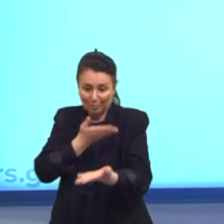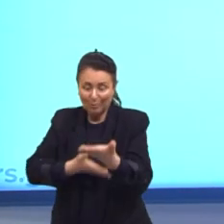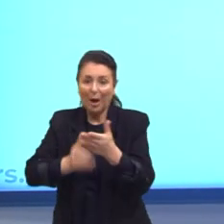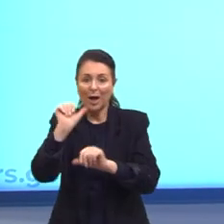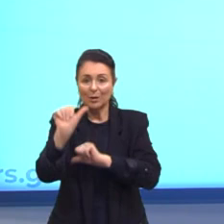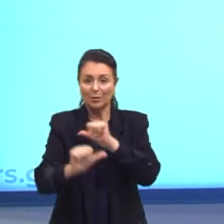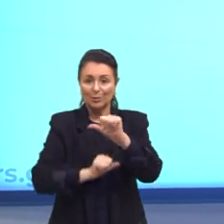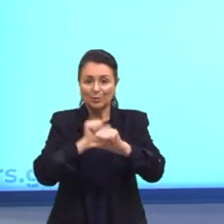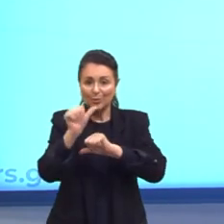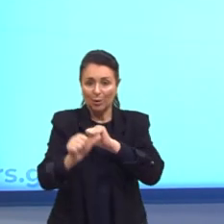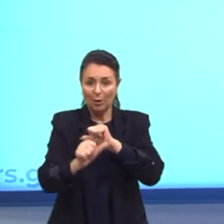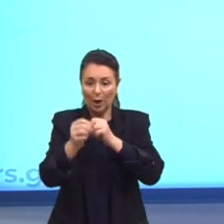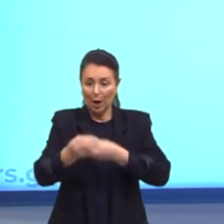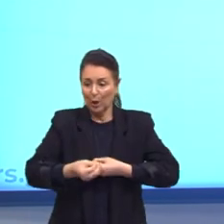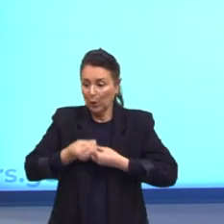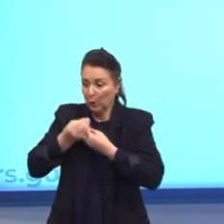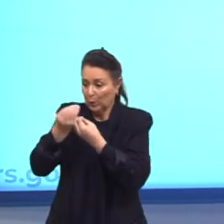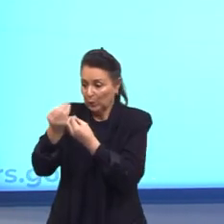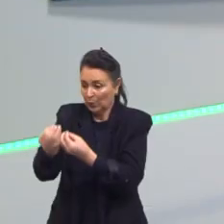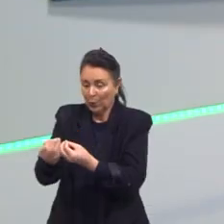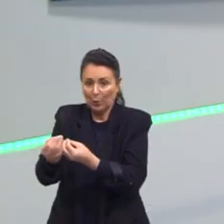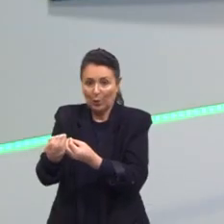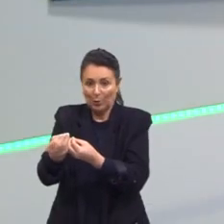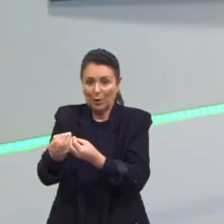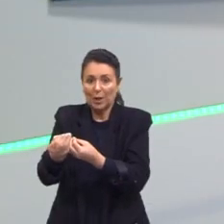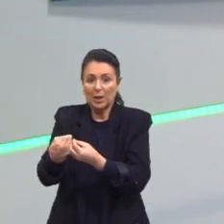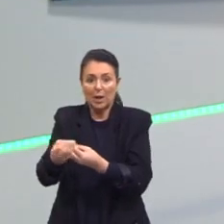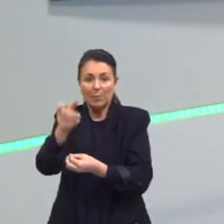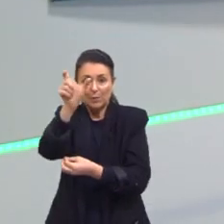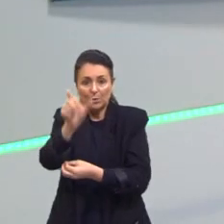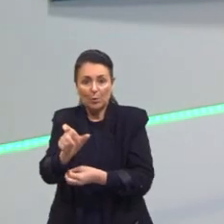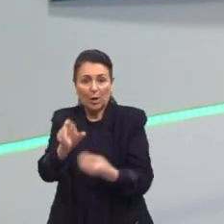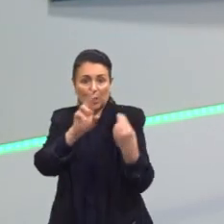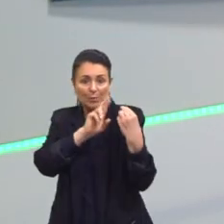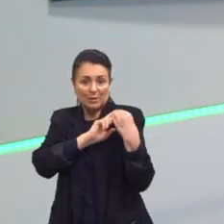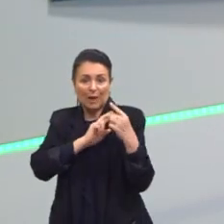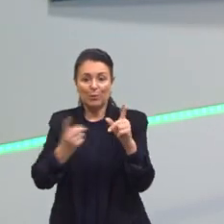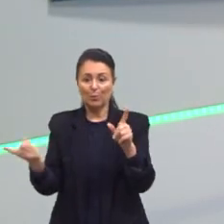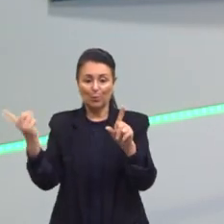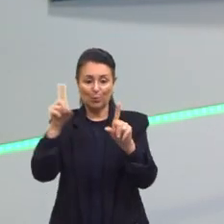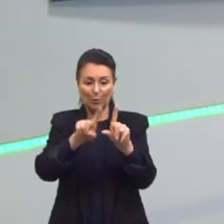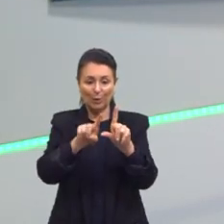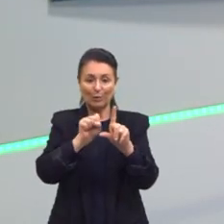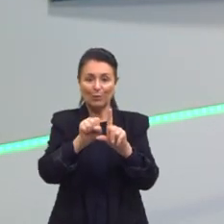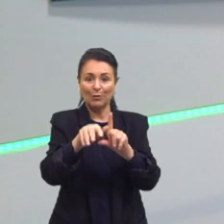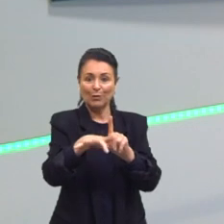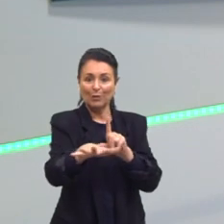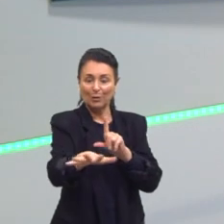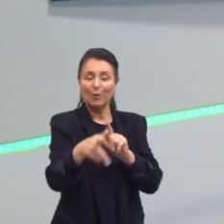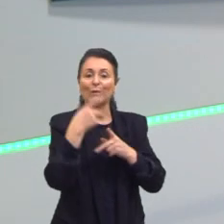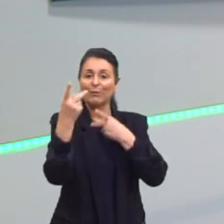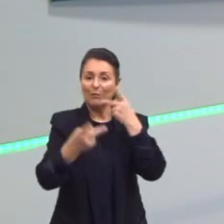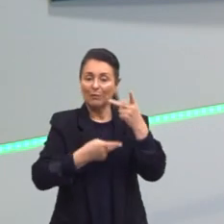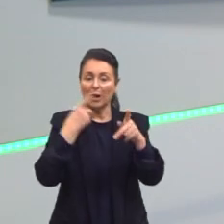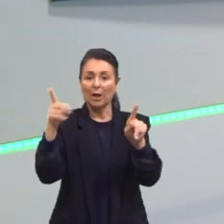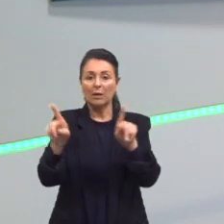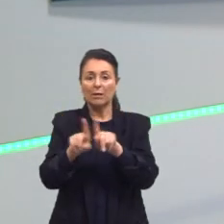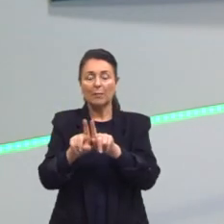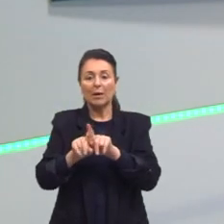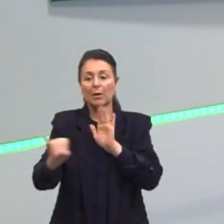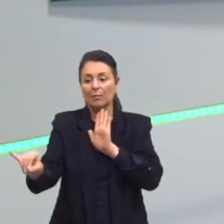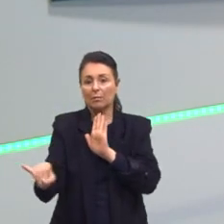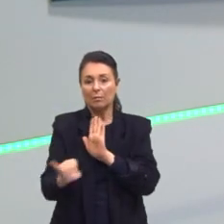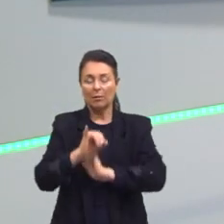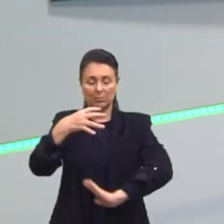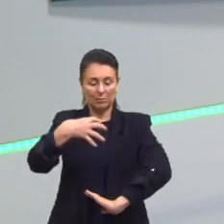Elas dão um produto e o influenciador fala sobre ele. Com estratégias mais naturais que causem identificação e